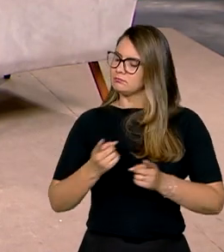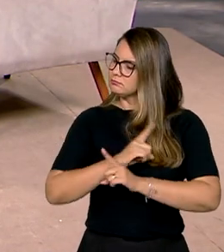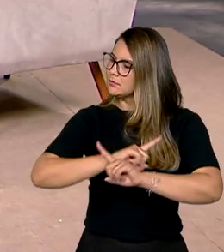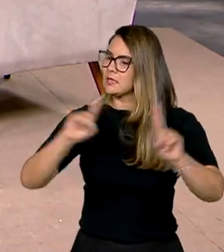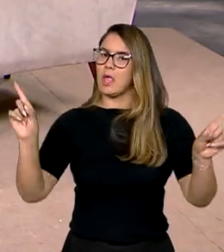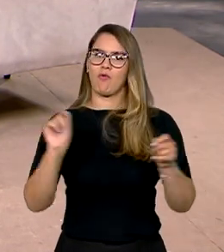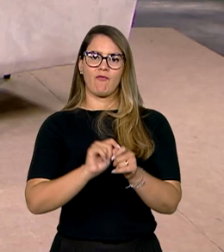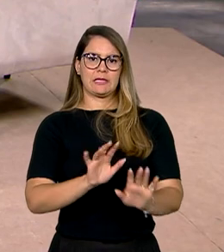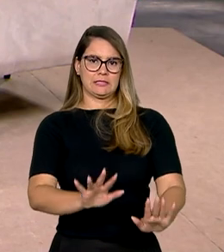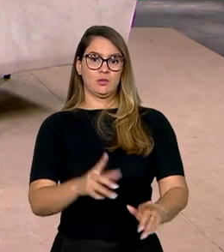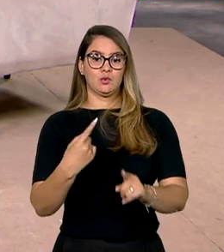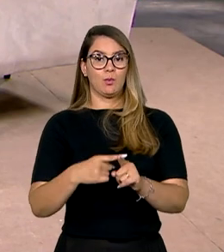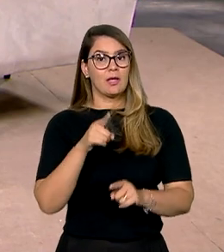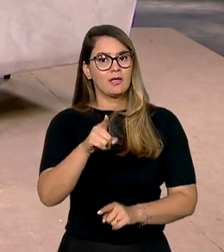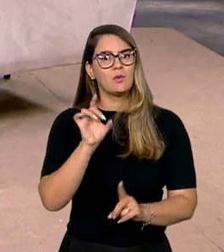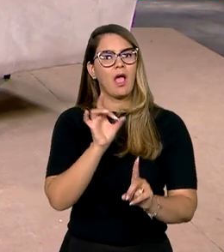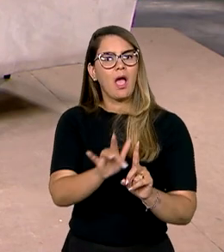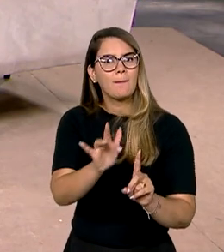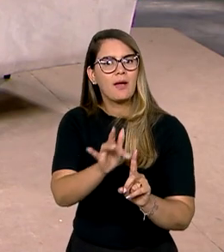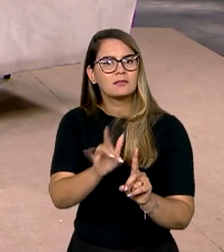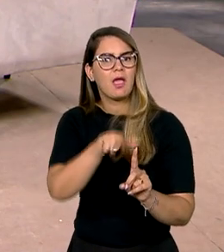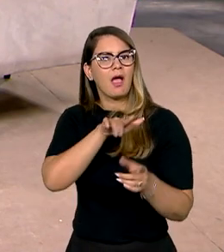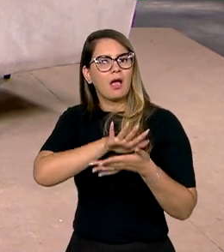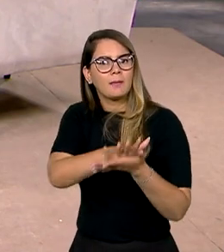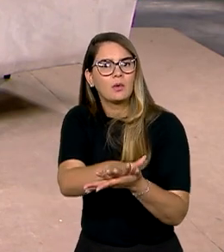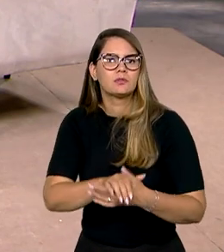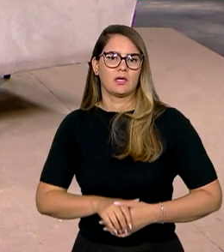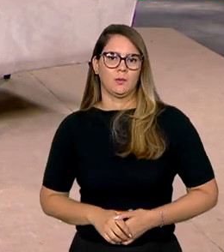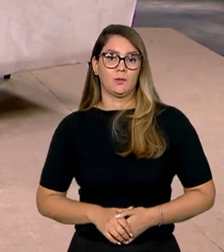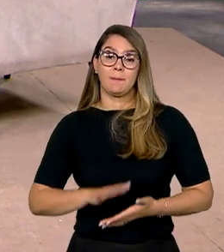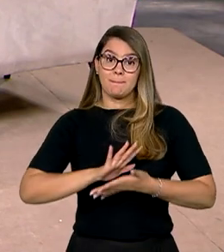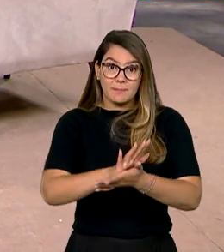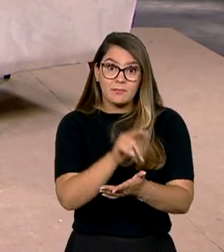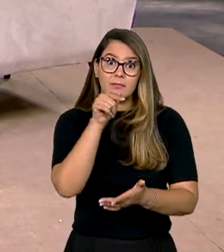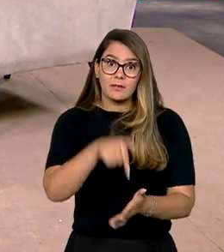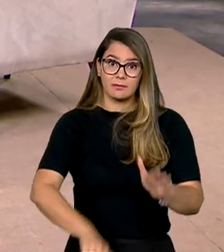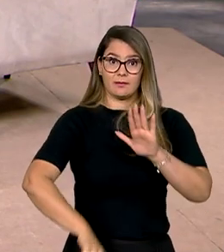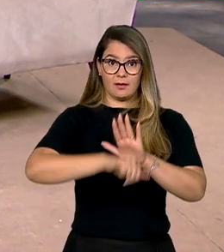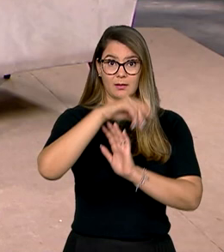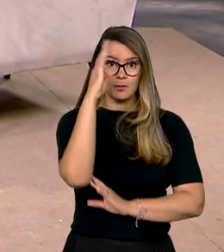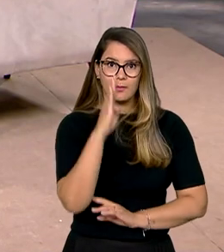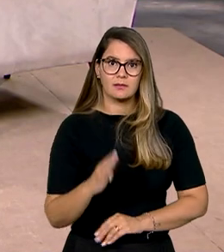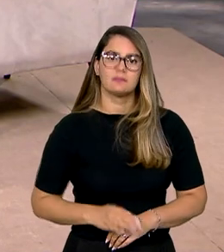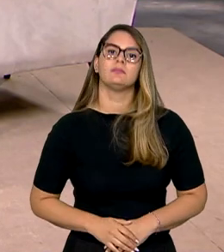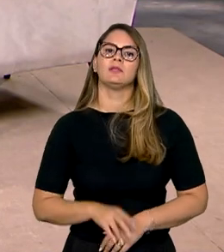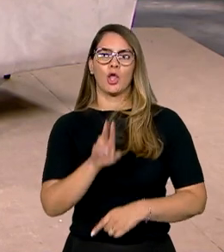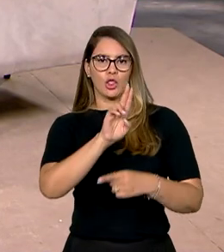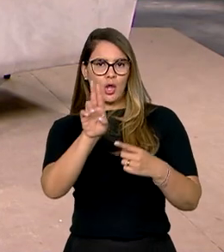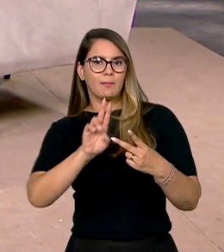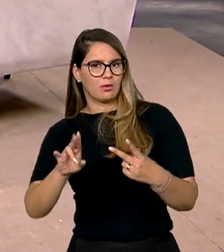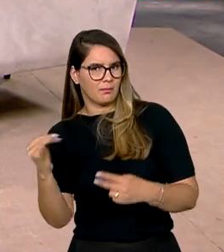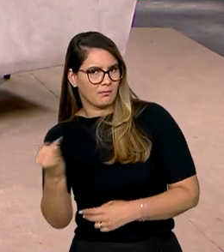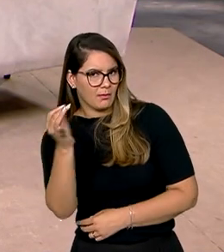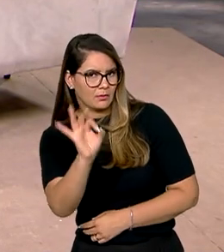porque isso é capacitismo, isso é discriminação. E discriminação é crime no nosso país. Nomear é importante mesmo, né.